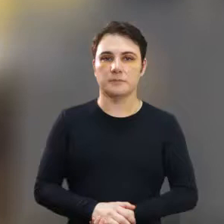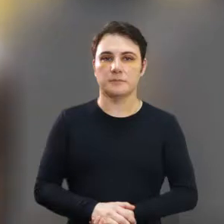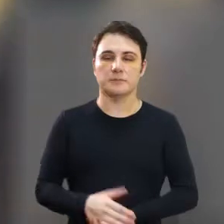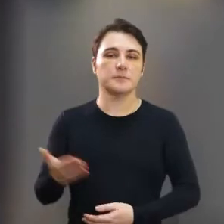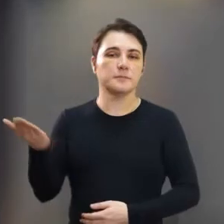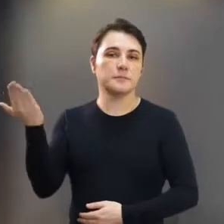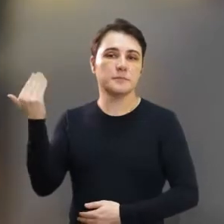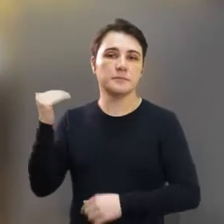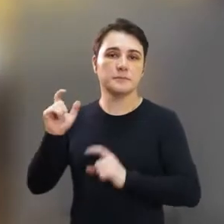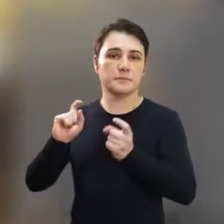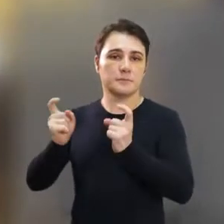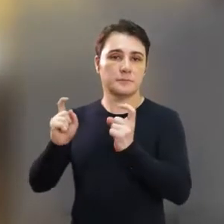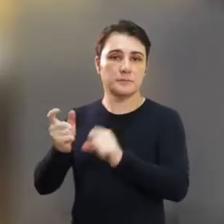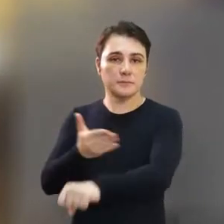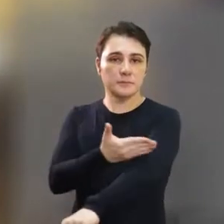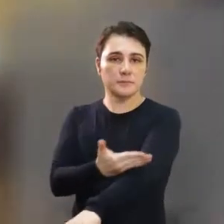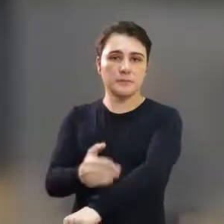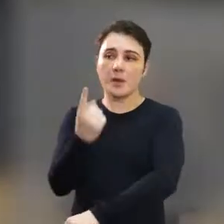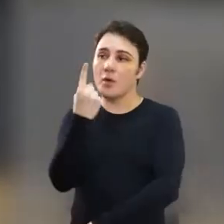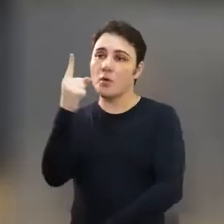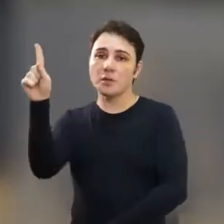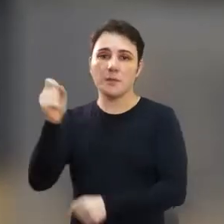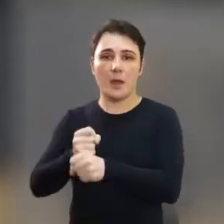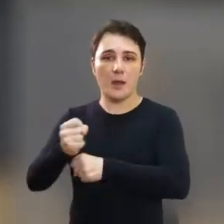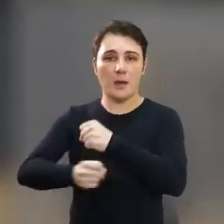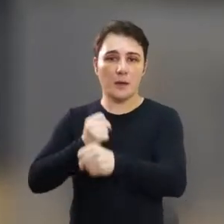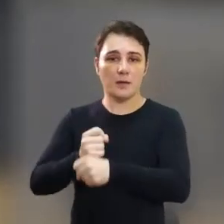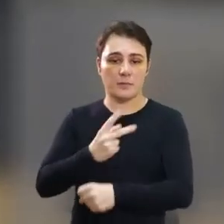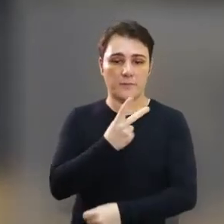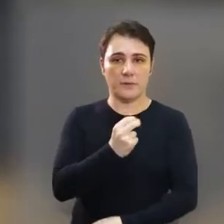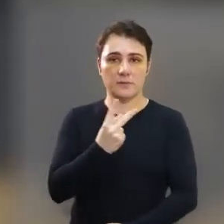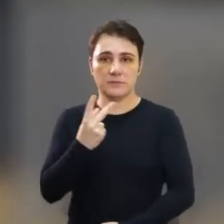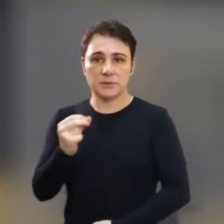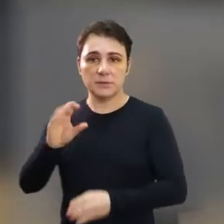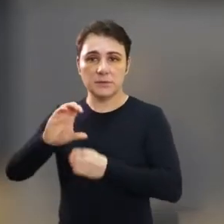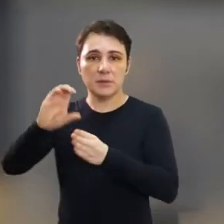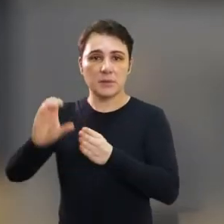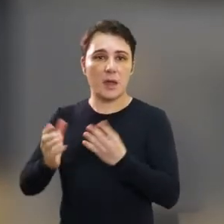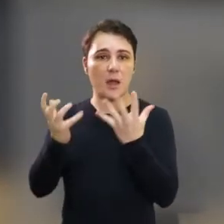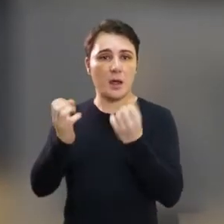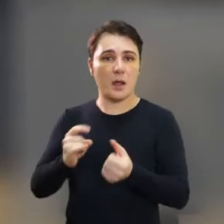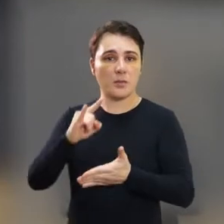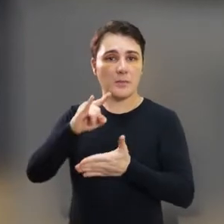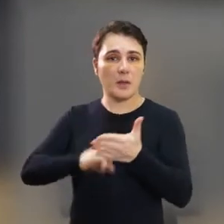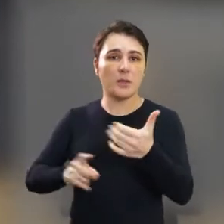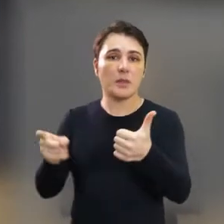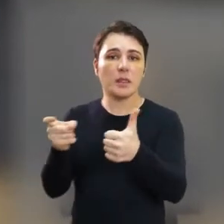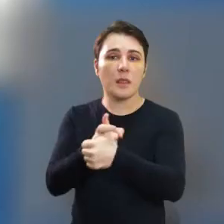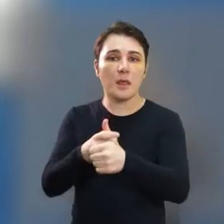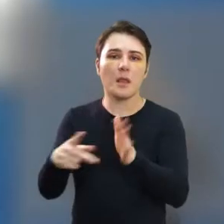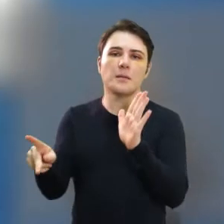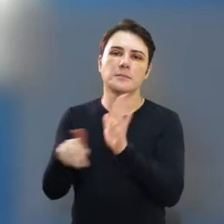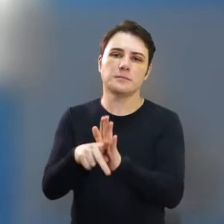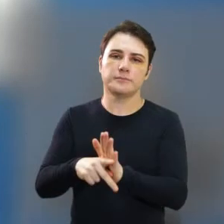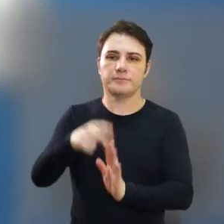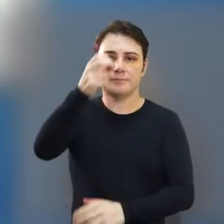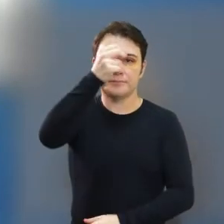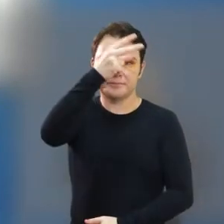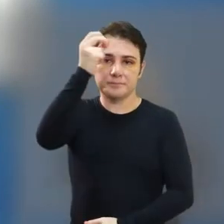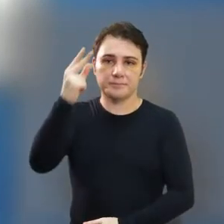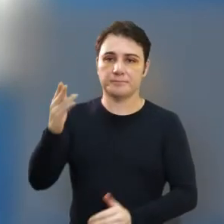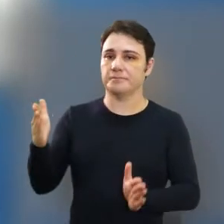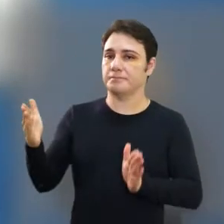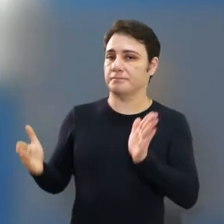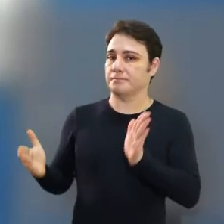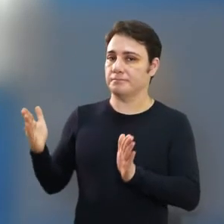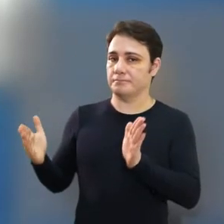Na última sessão ordinária de 2020, a Câmara Municipal aprovou por 15 votos a 2